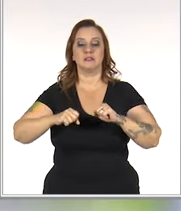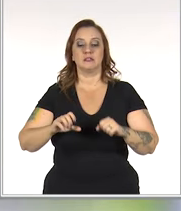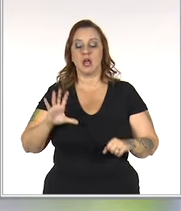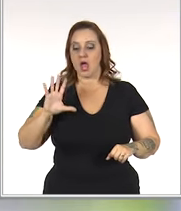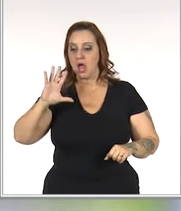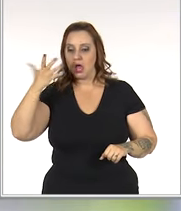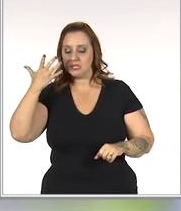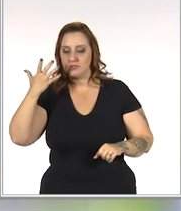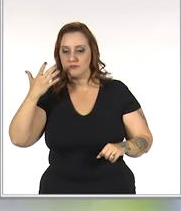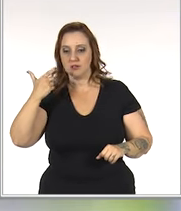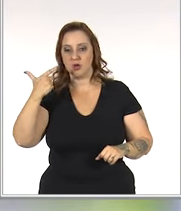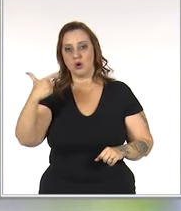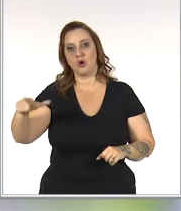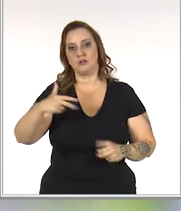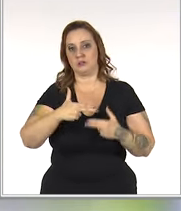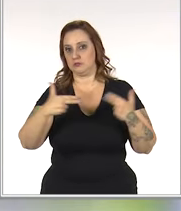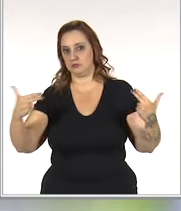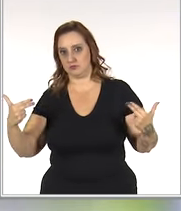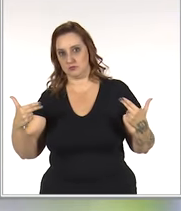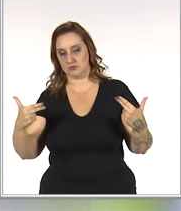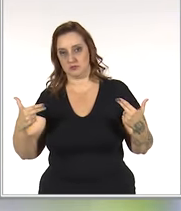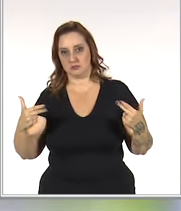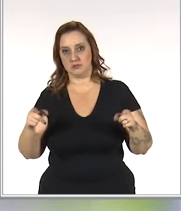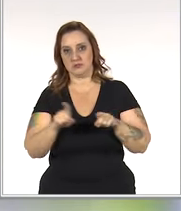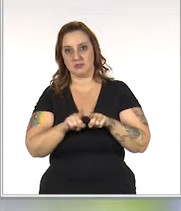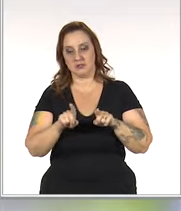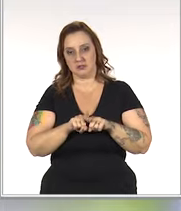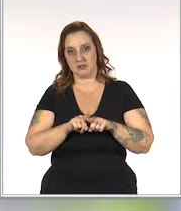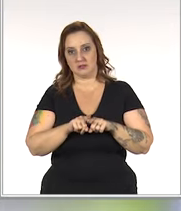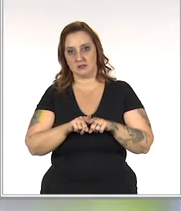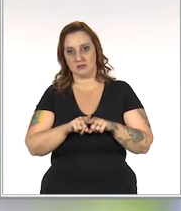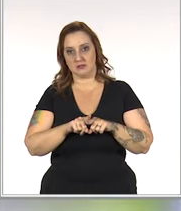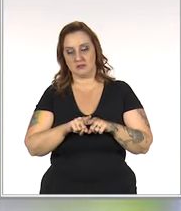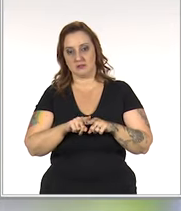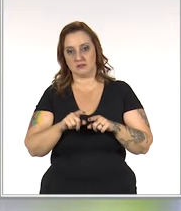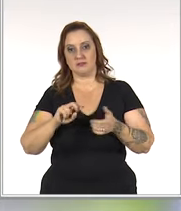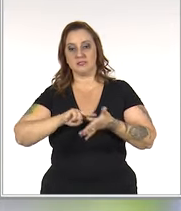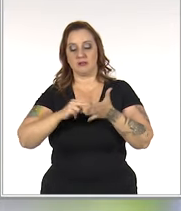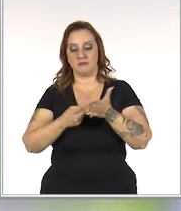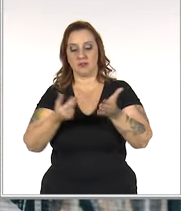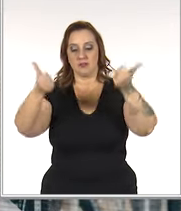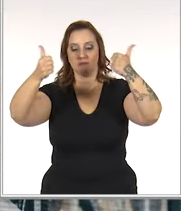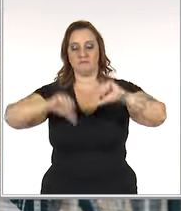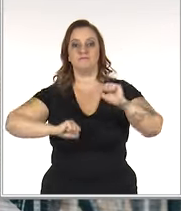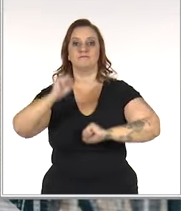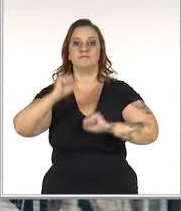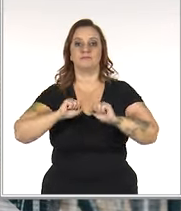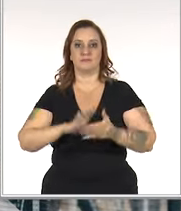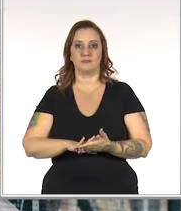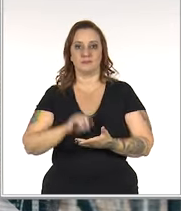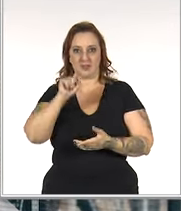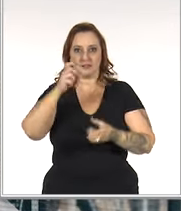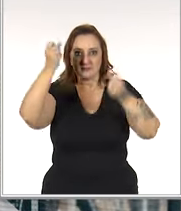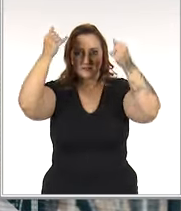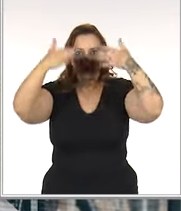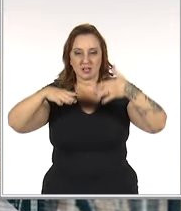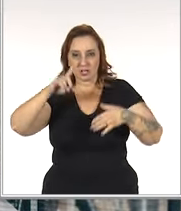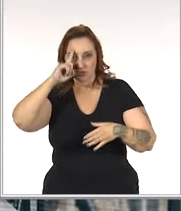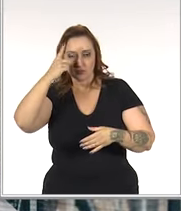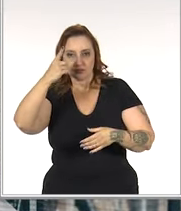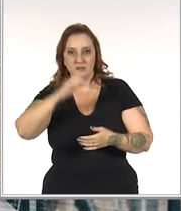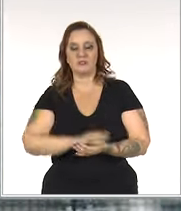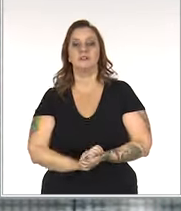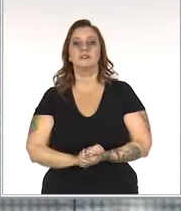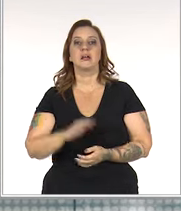acaba tomando decisões equivocadas e gerando a mortalidade da empresa. E aí, esclareceu suas